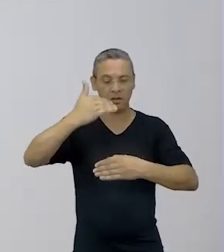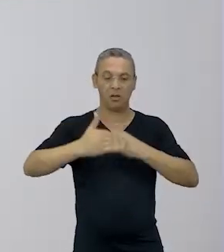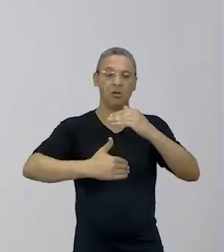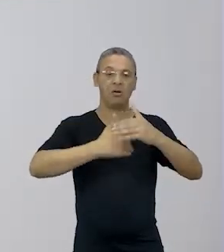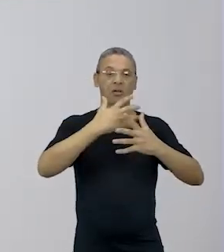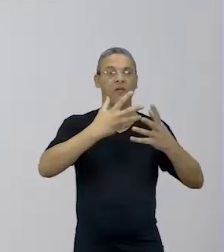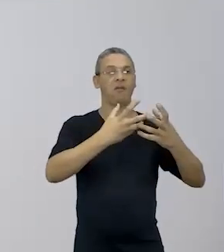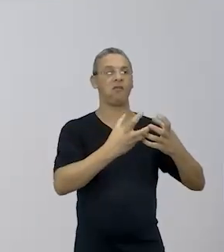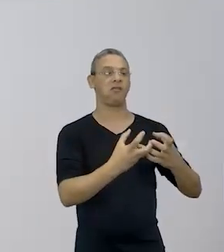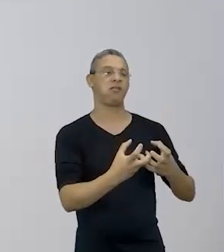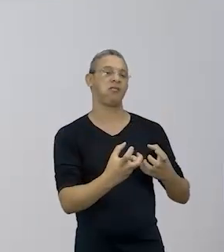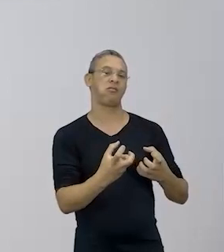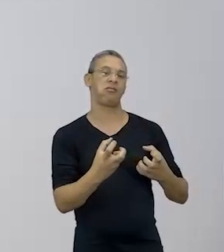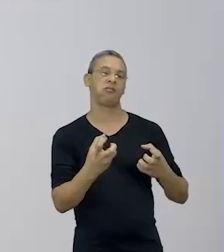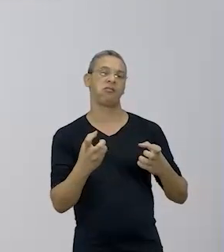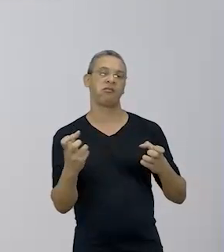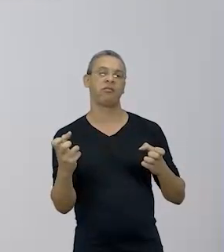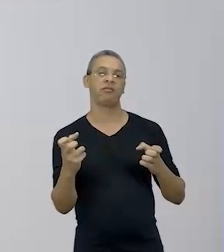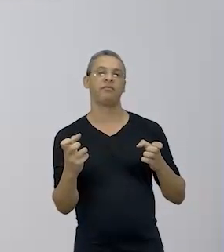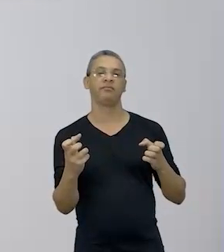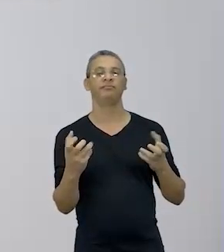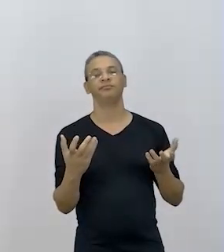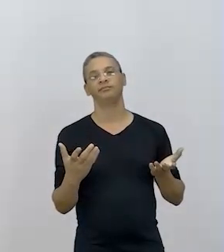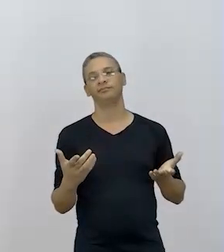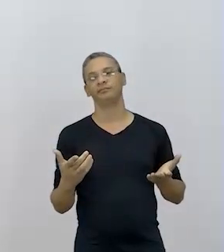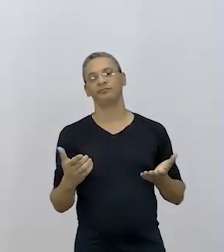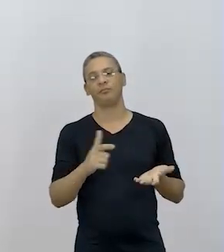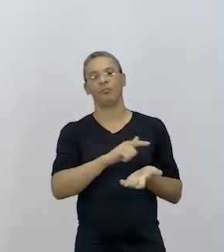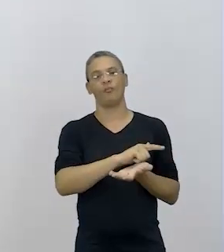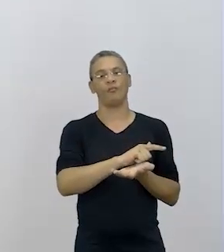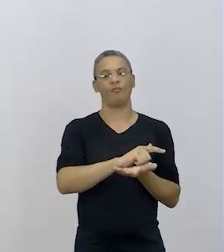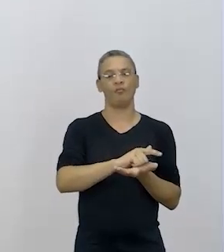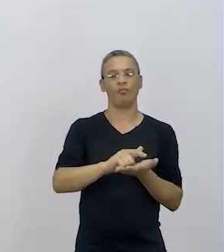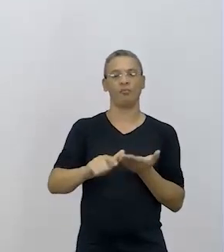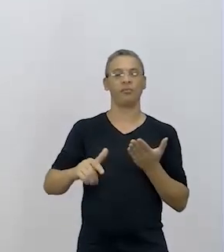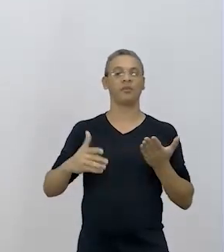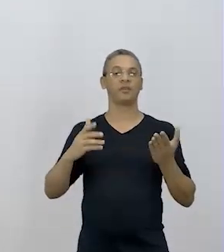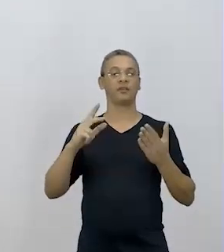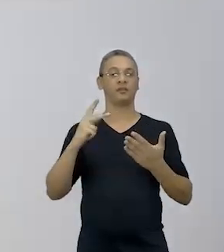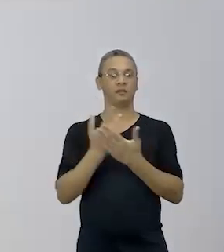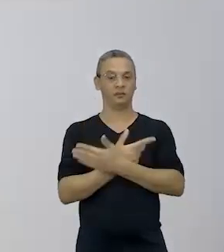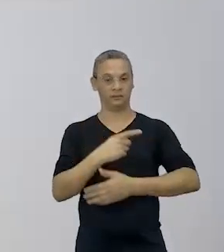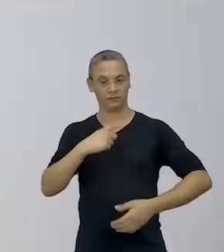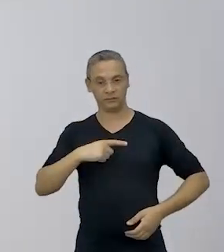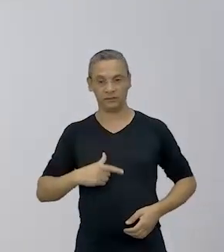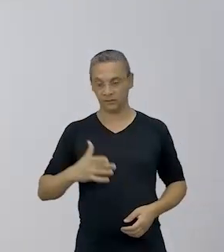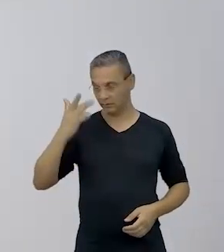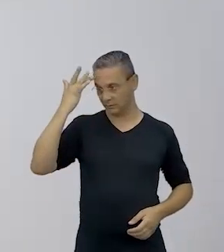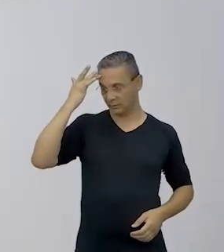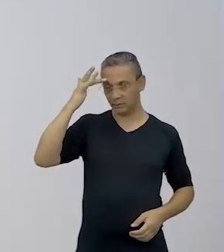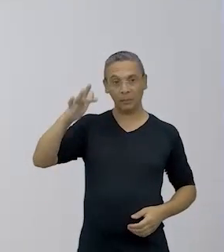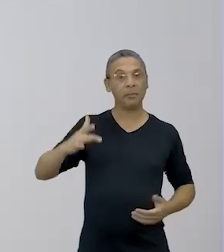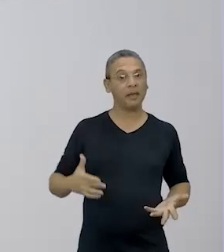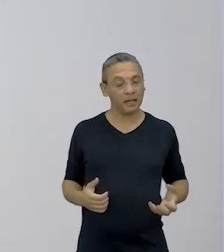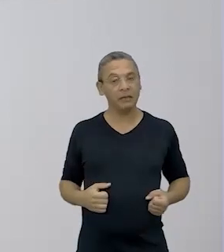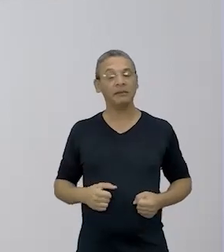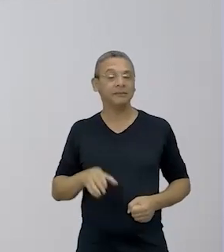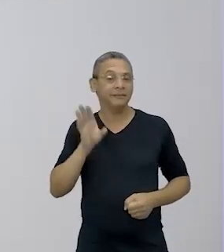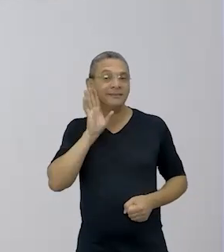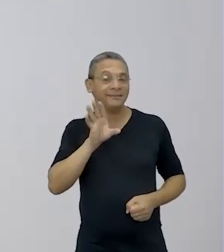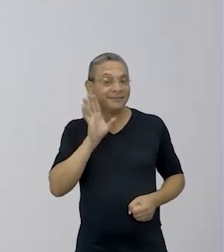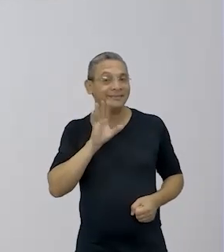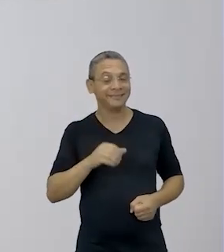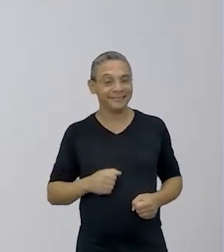e aí fica vazios no meio da argamassa. Olha que coisa louca. E eu não sabia disso, né? É uma coisa muito interessante.